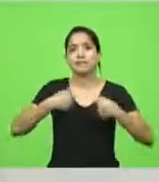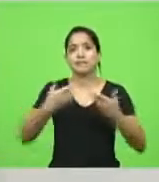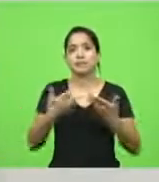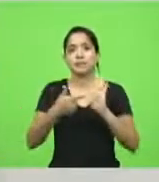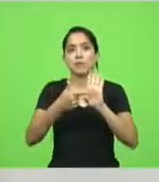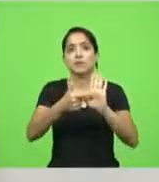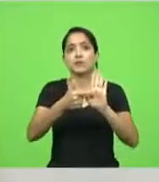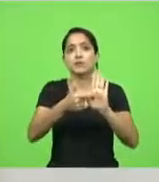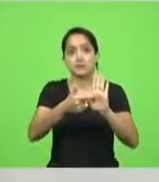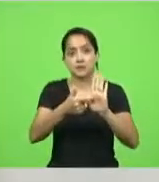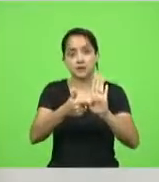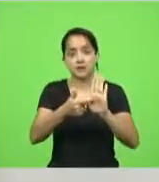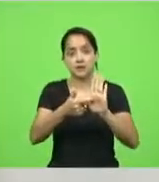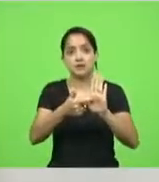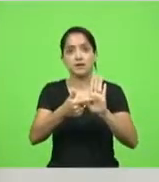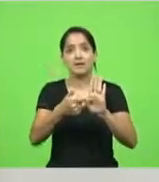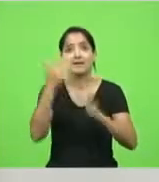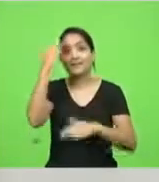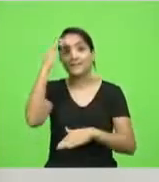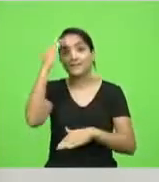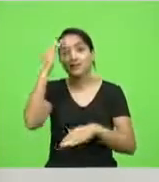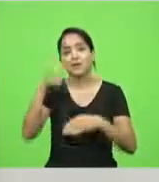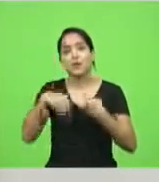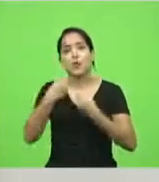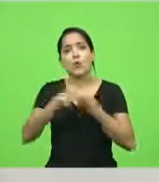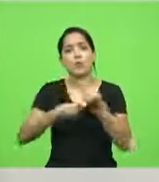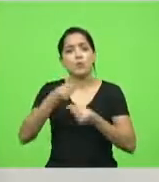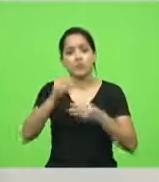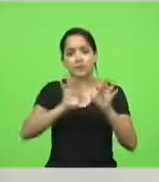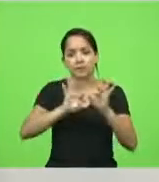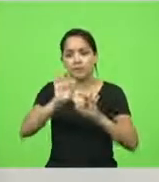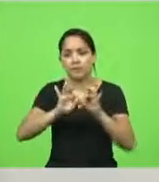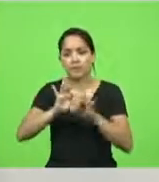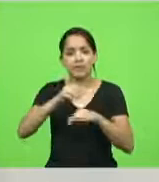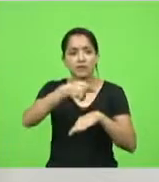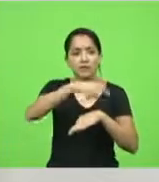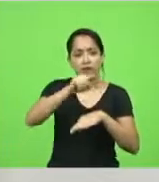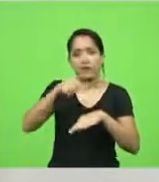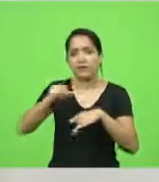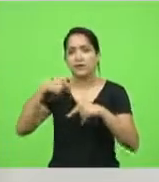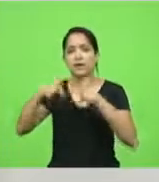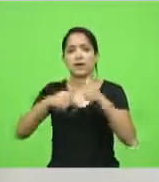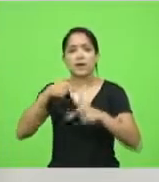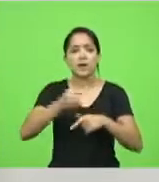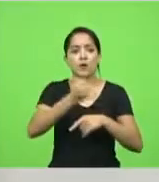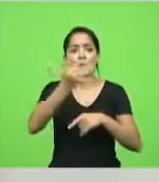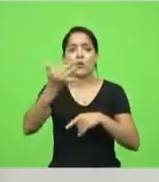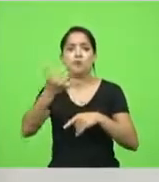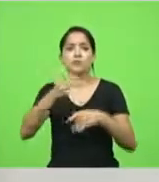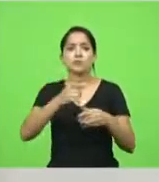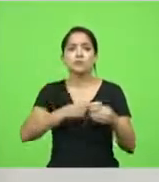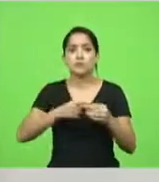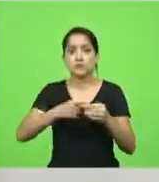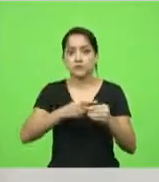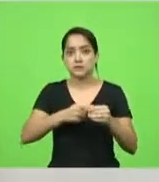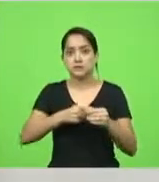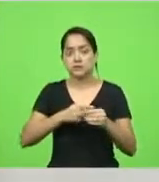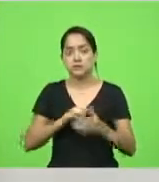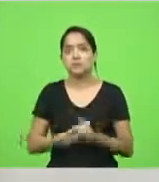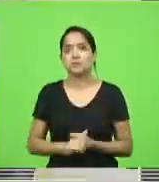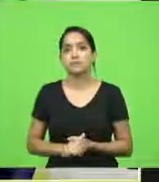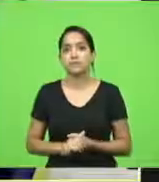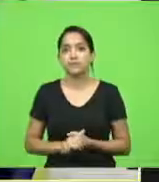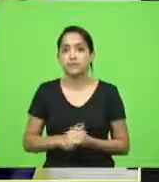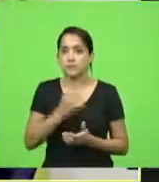nós possamos entender como é que é feita essa distribuição. Então, eu gostaria... Me concede uma parte... Claro,